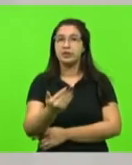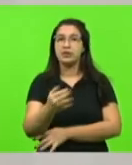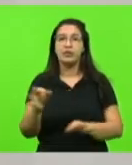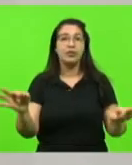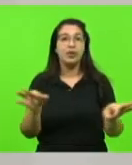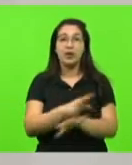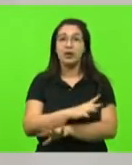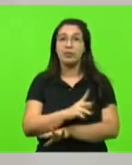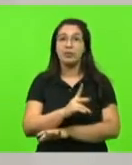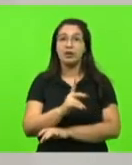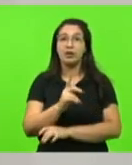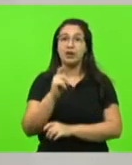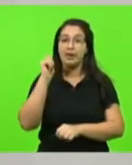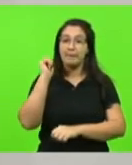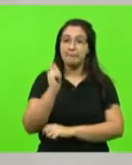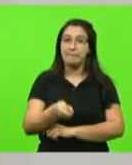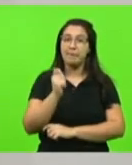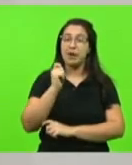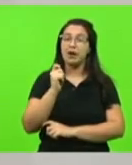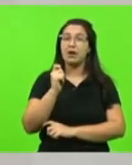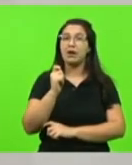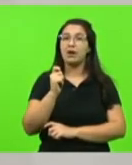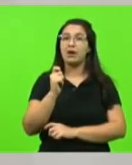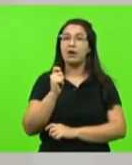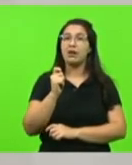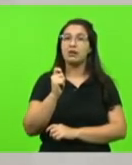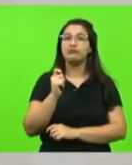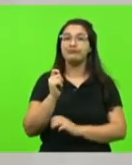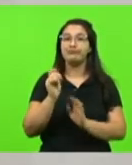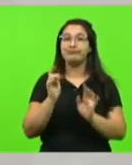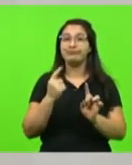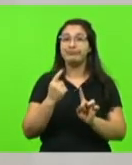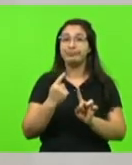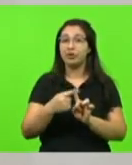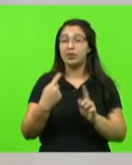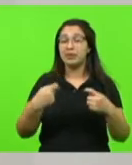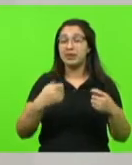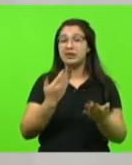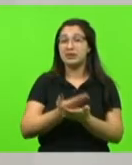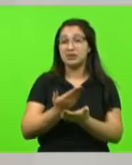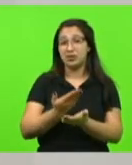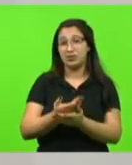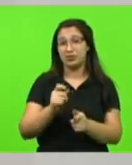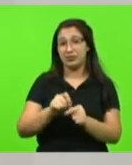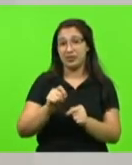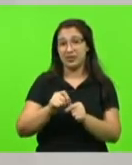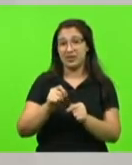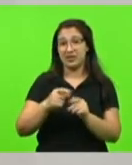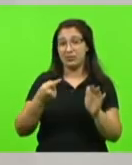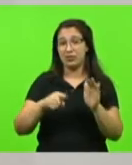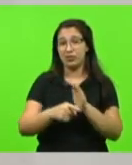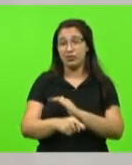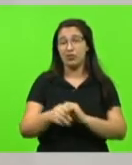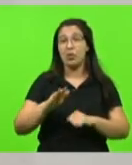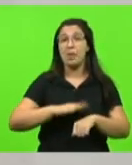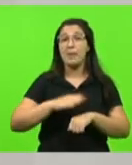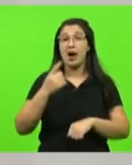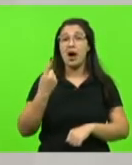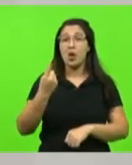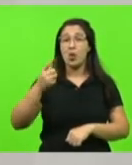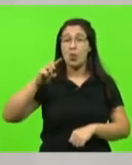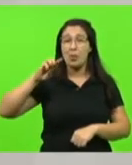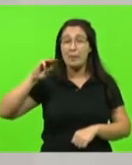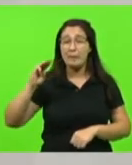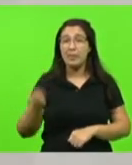leilão até que estudos sejam feitos. Nós temos, senhor presidente, mais de um milhão e meio de